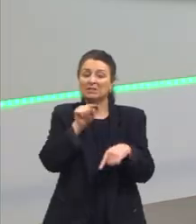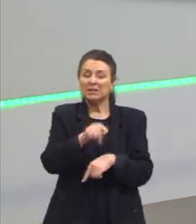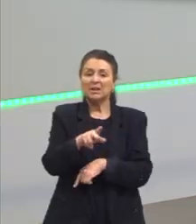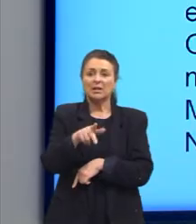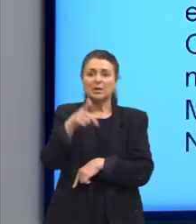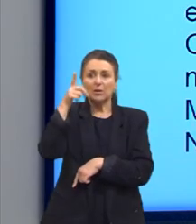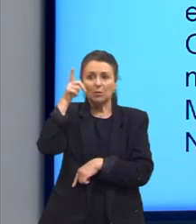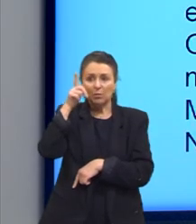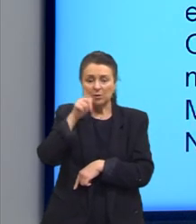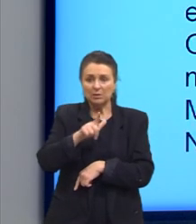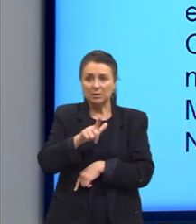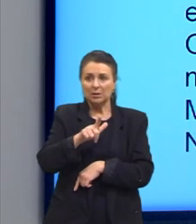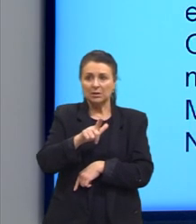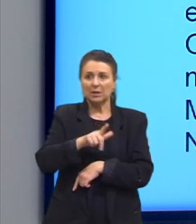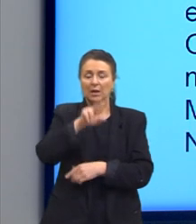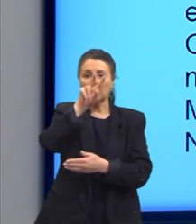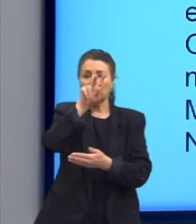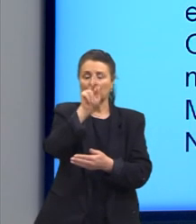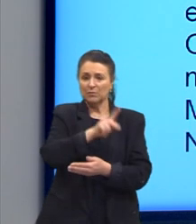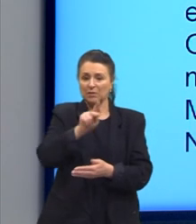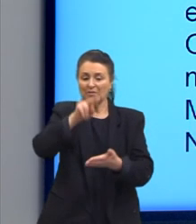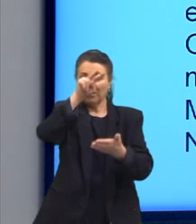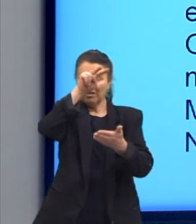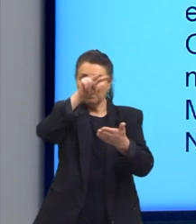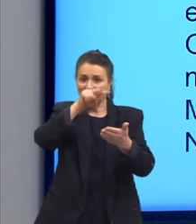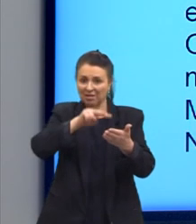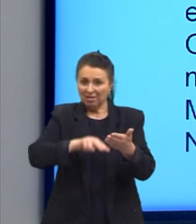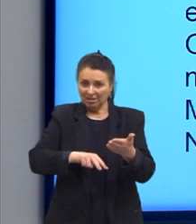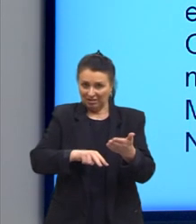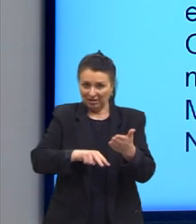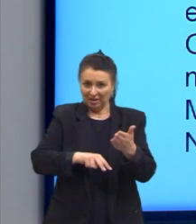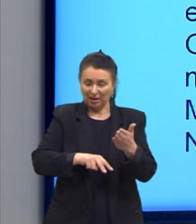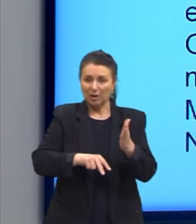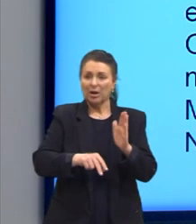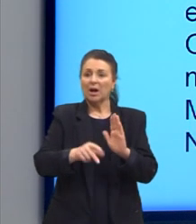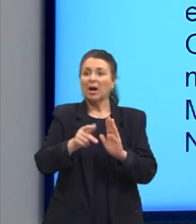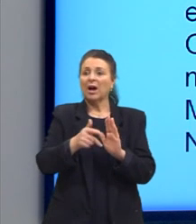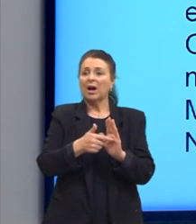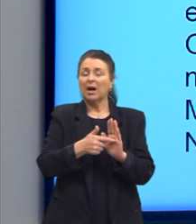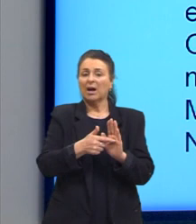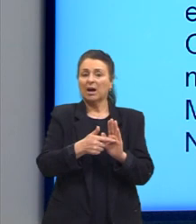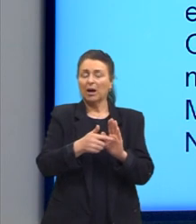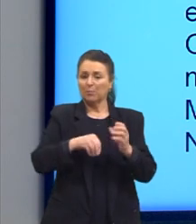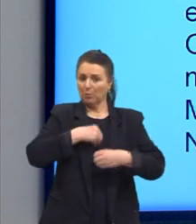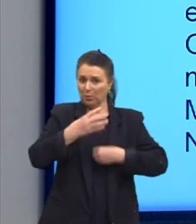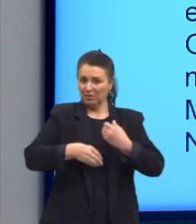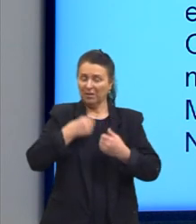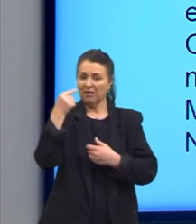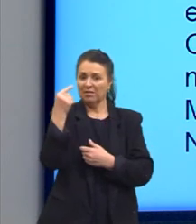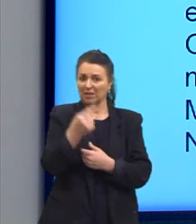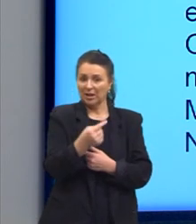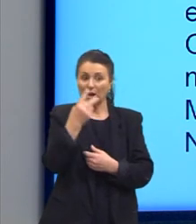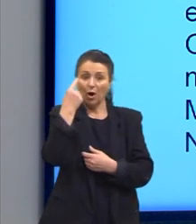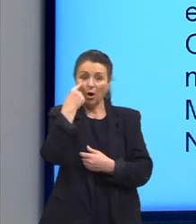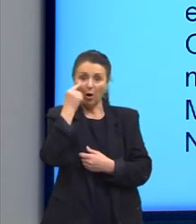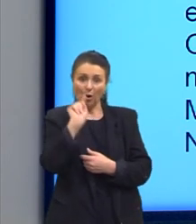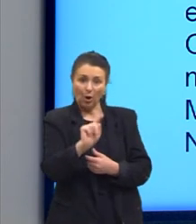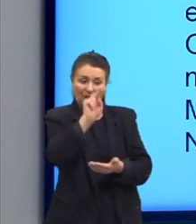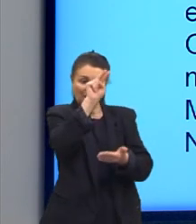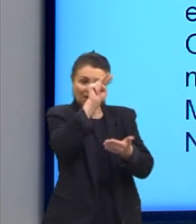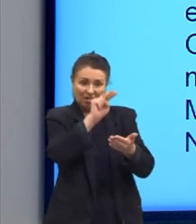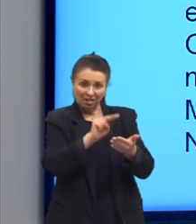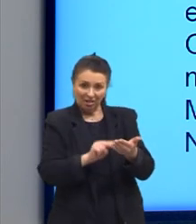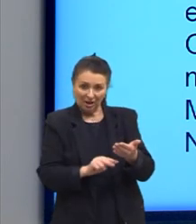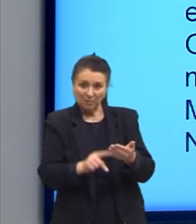a gente tem aqui versos íntimos, eu vou ler para vocês, para vocês terem ideia, né? Mais ou menos do que essas palavras se encontram